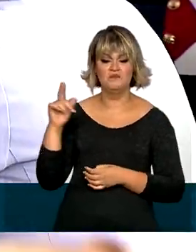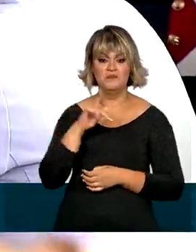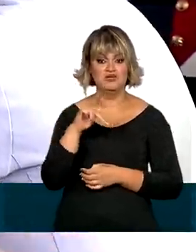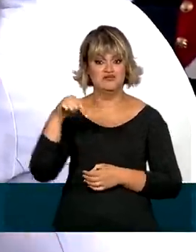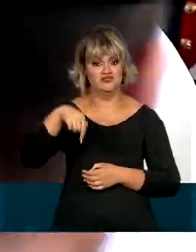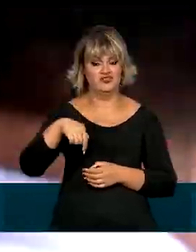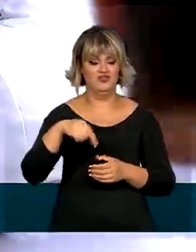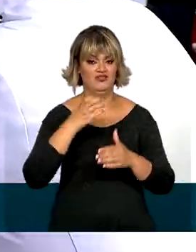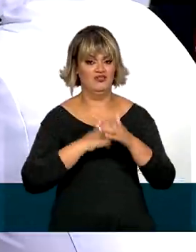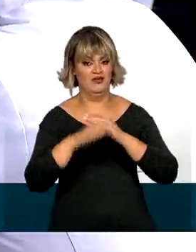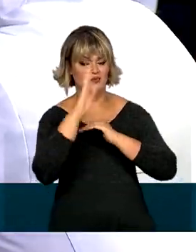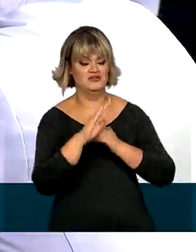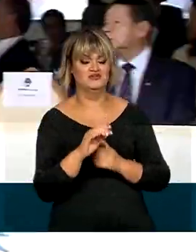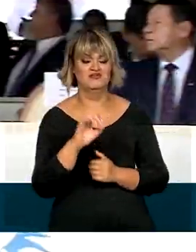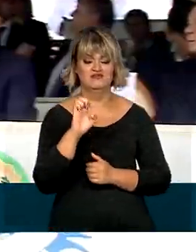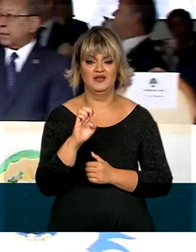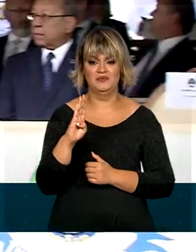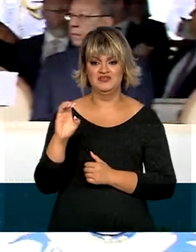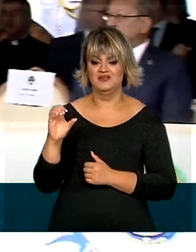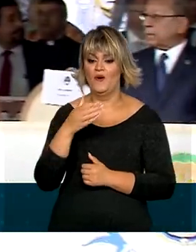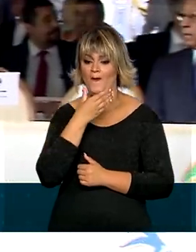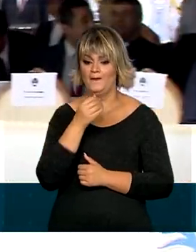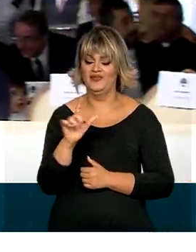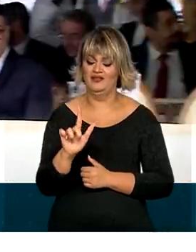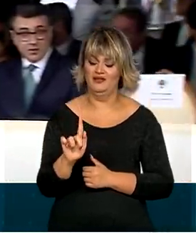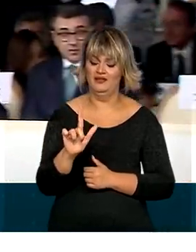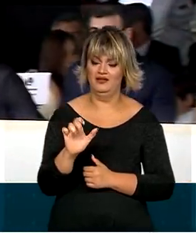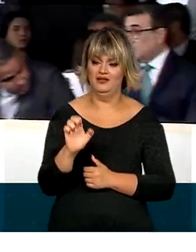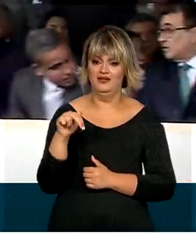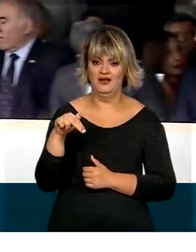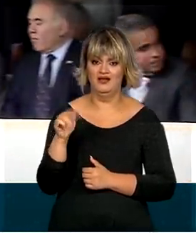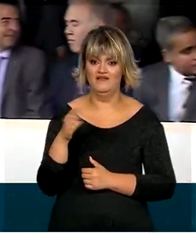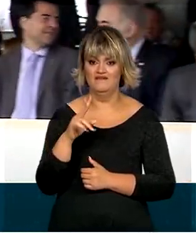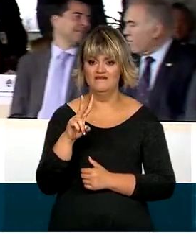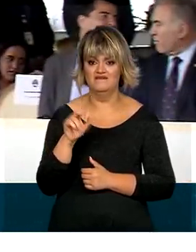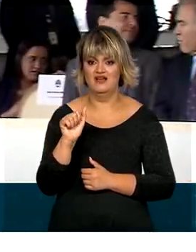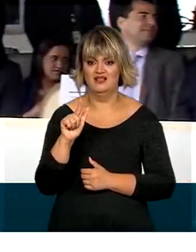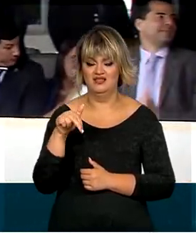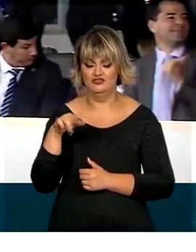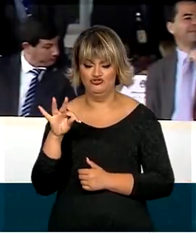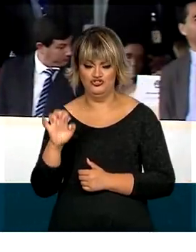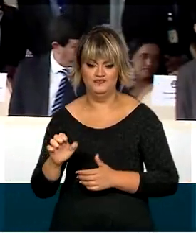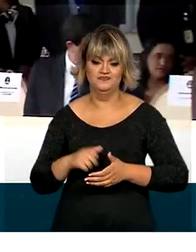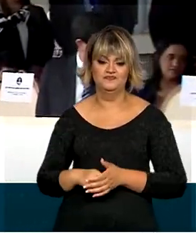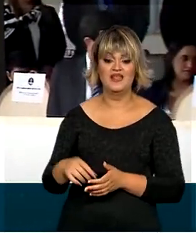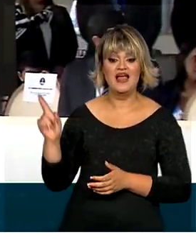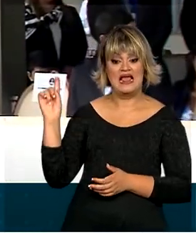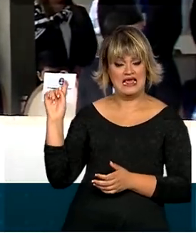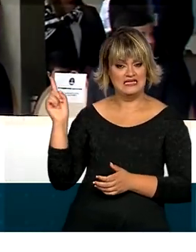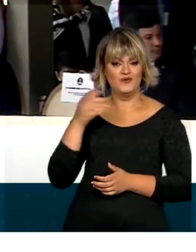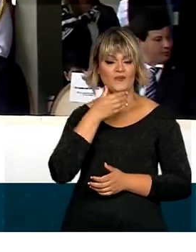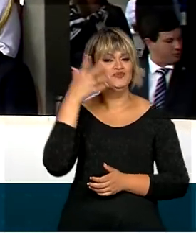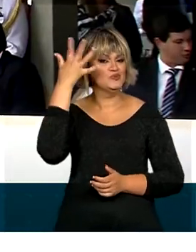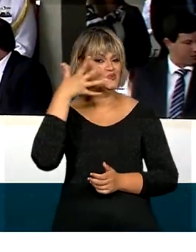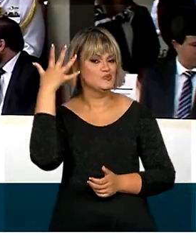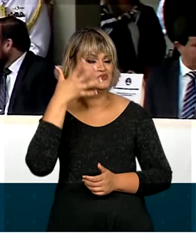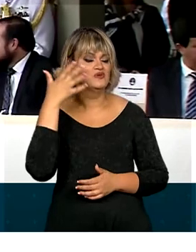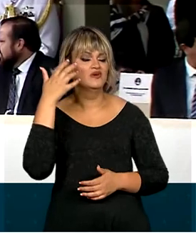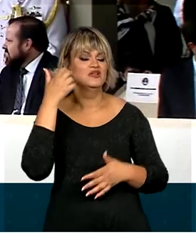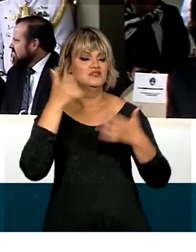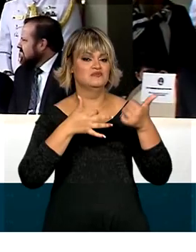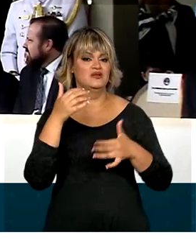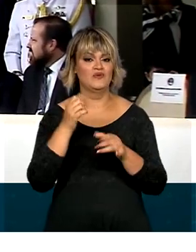EBC, Glenn Valente. O almirante Almir Garnier, comandante da Marinha, lembrou avanços em